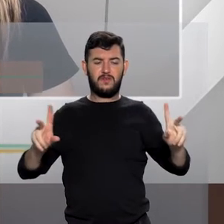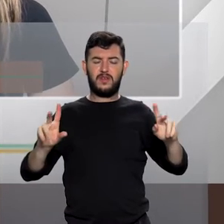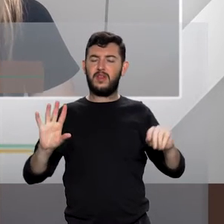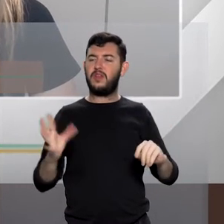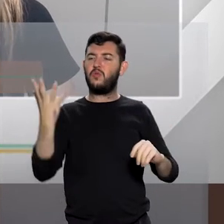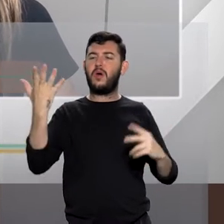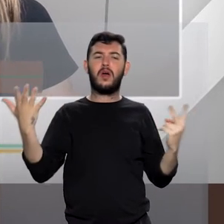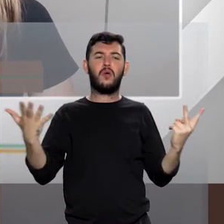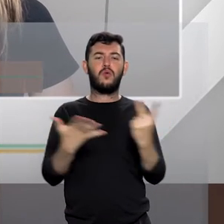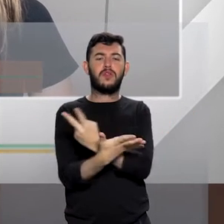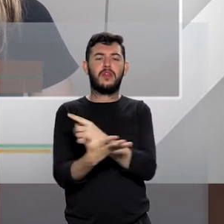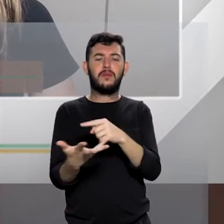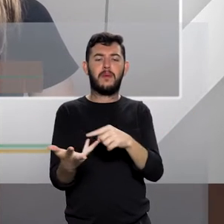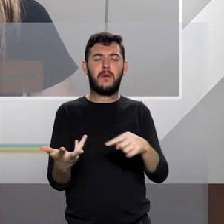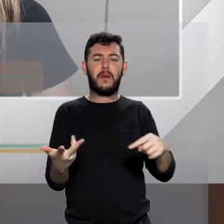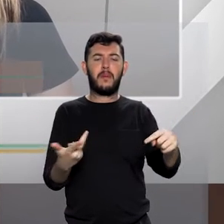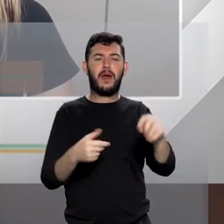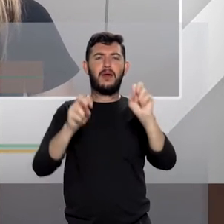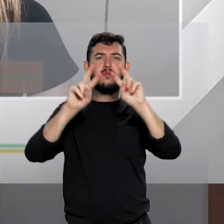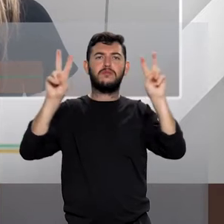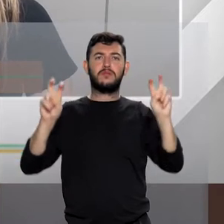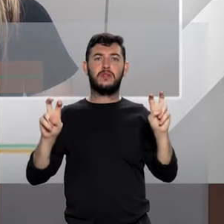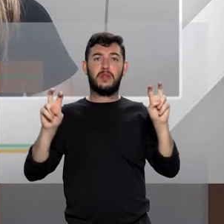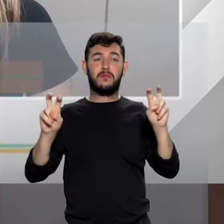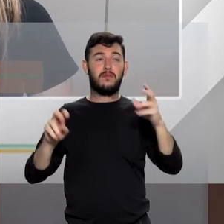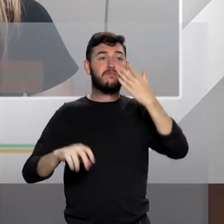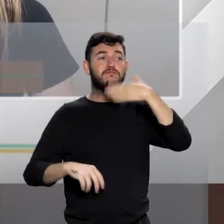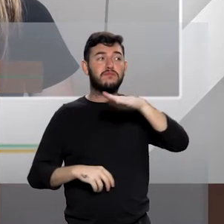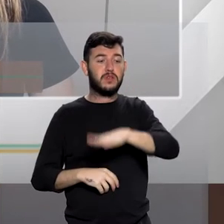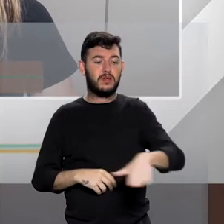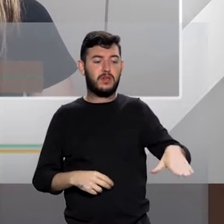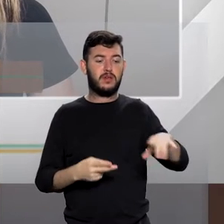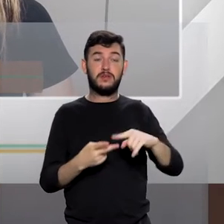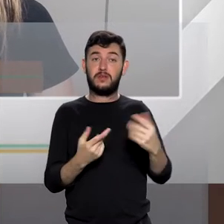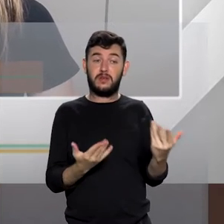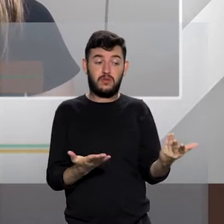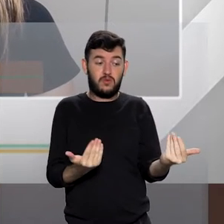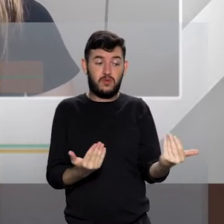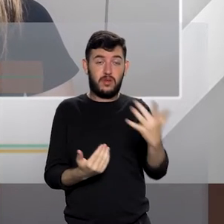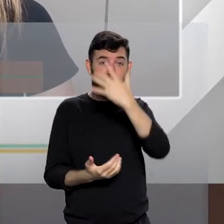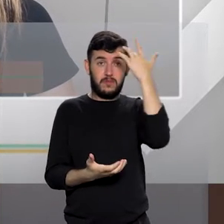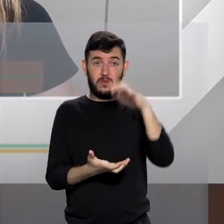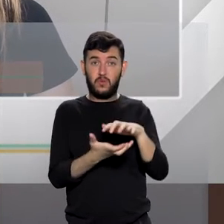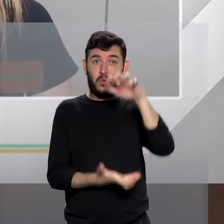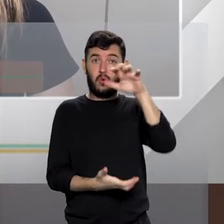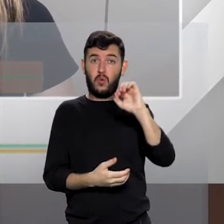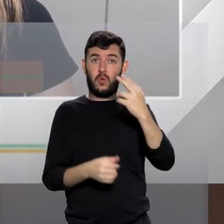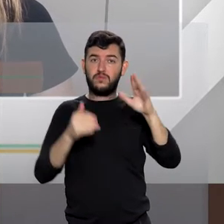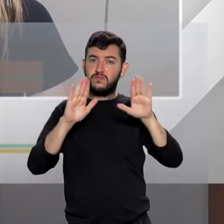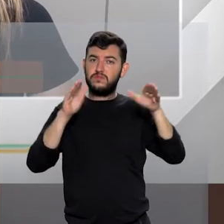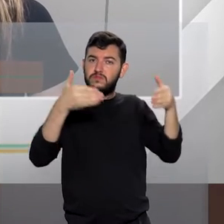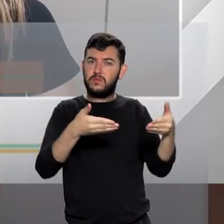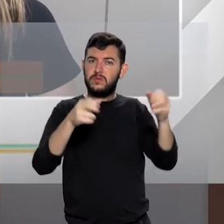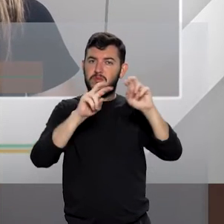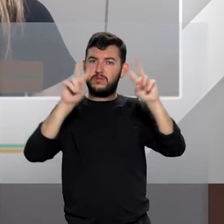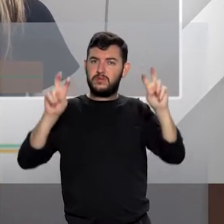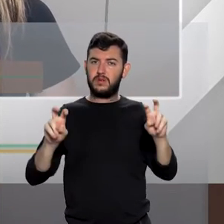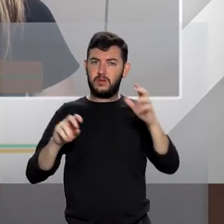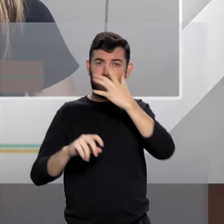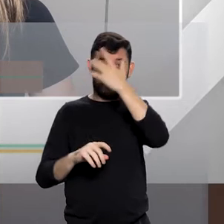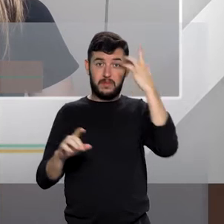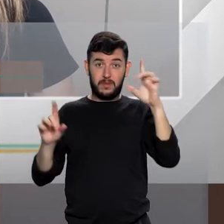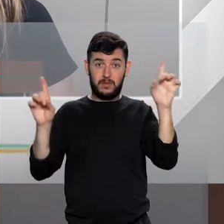à criança, adolescente, situação de idoso, a situação específica relacionada a pessoas com